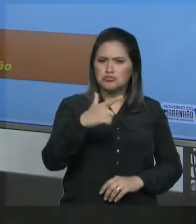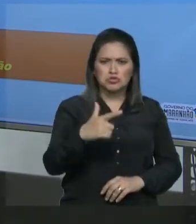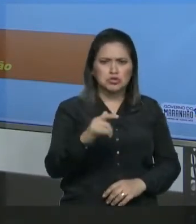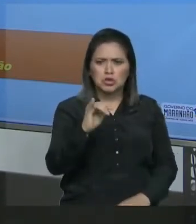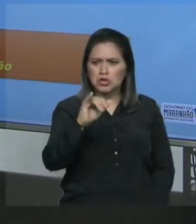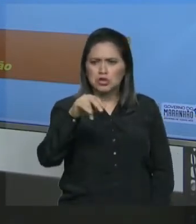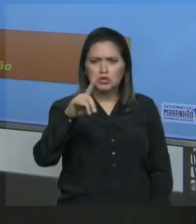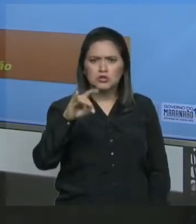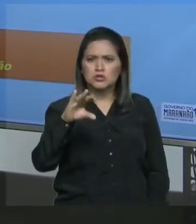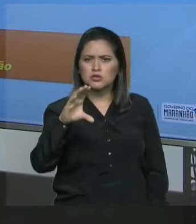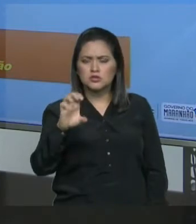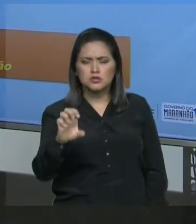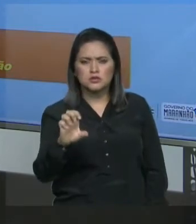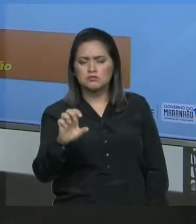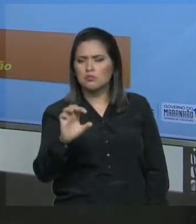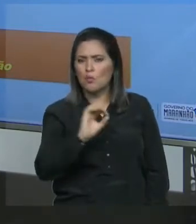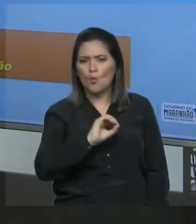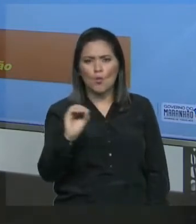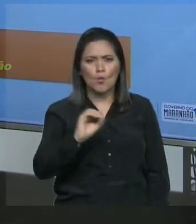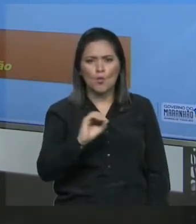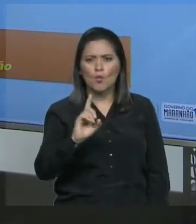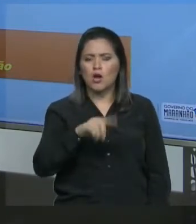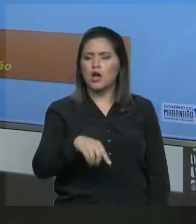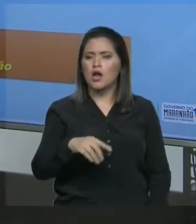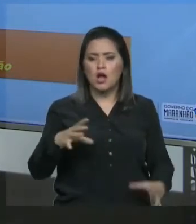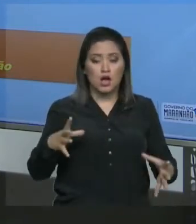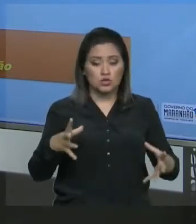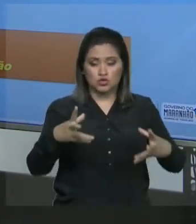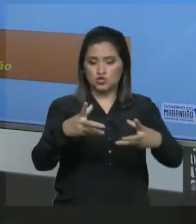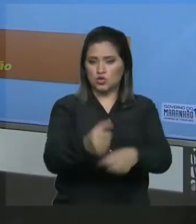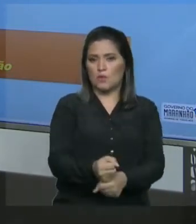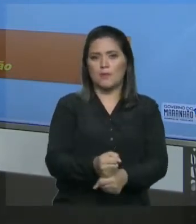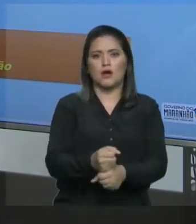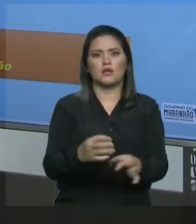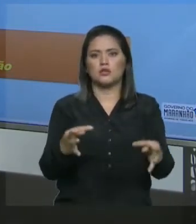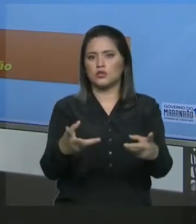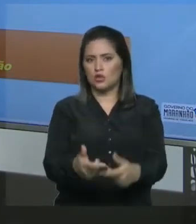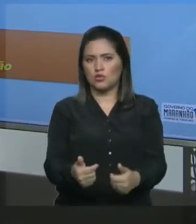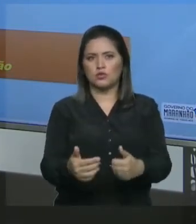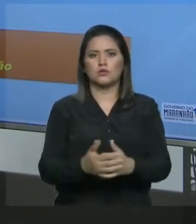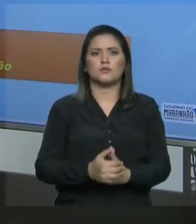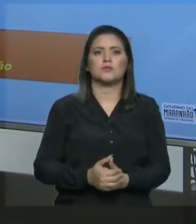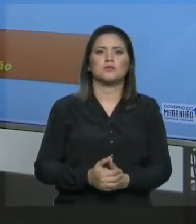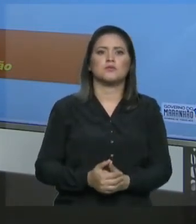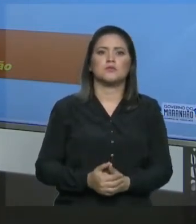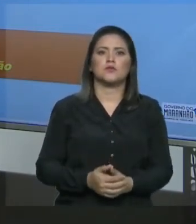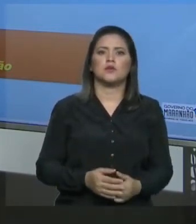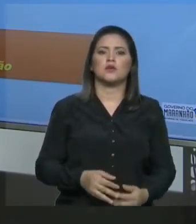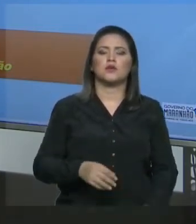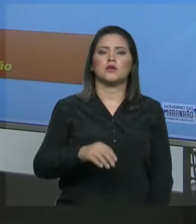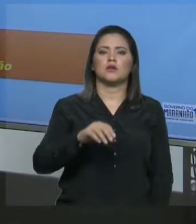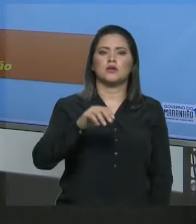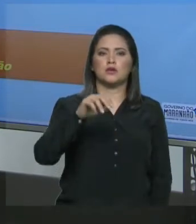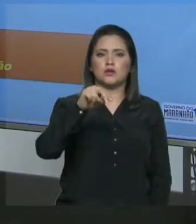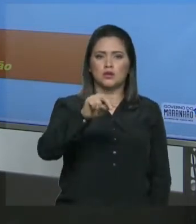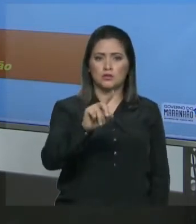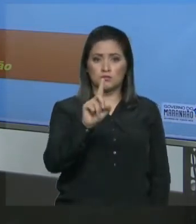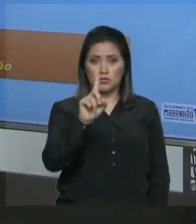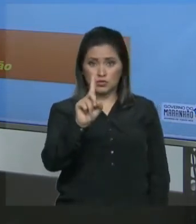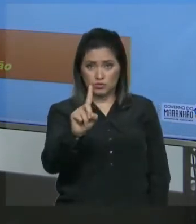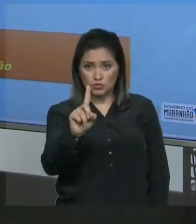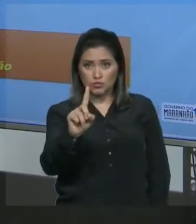observar com o índice 1, refere-se ao soluto. M1, massa do soluto. V1, volume do soluto.